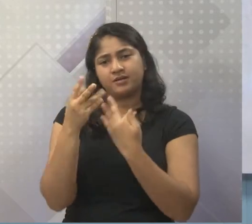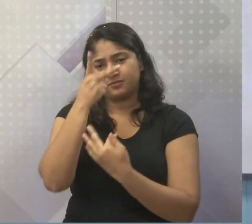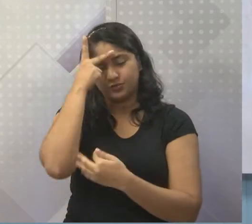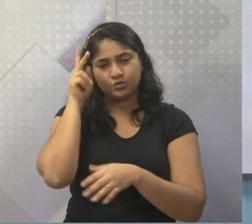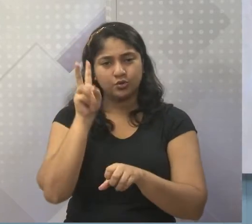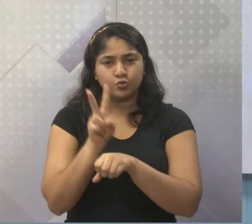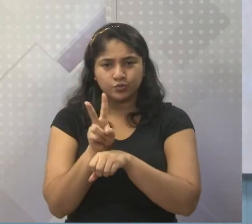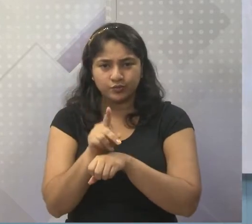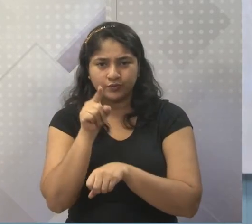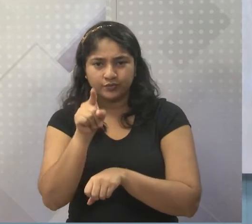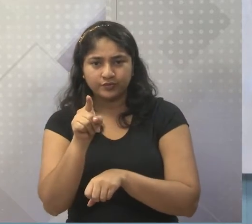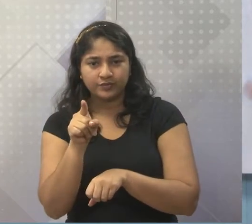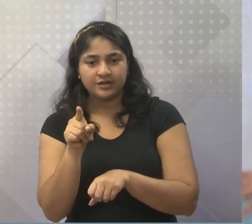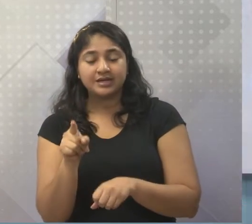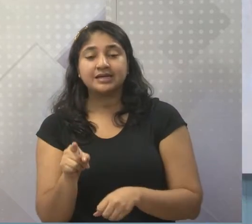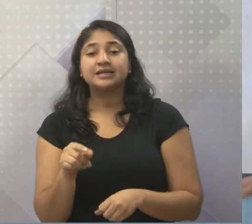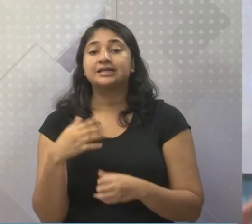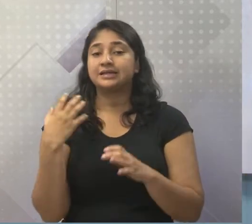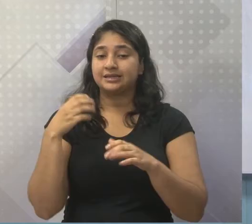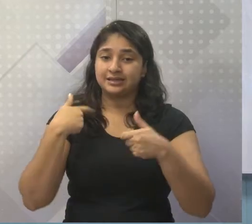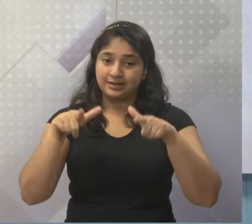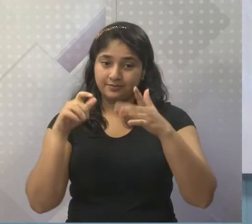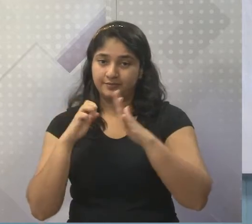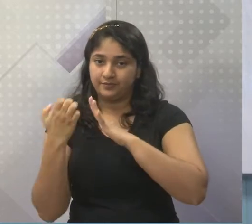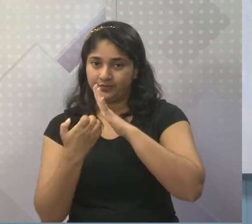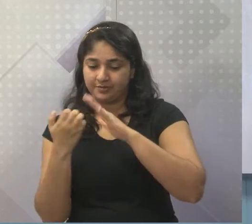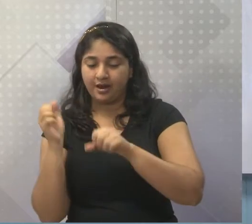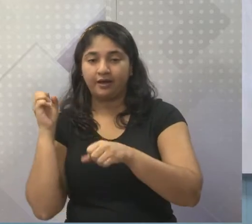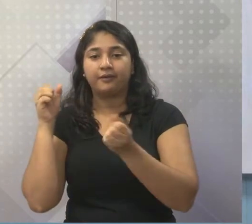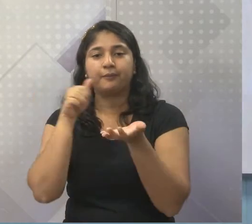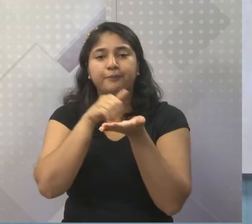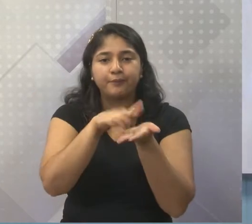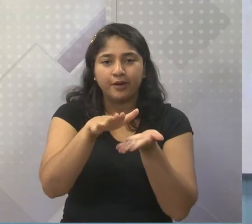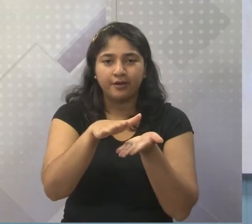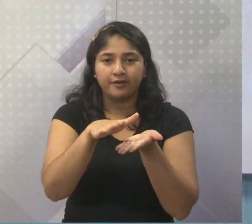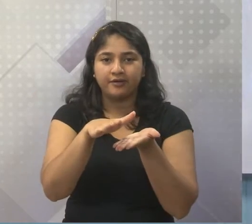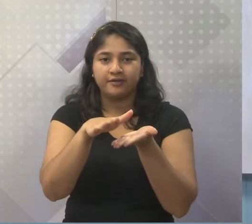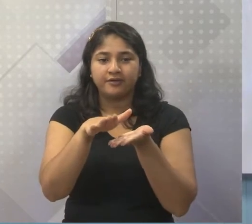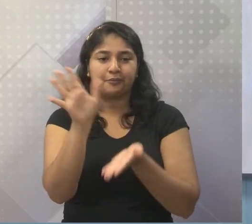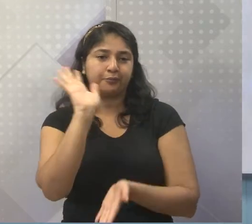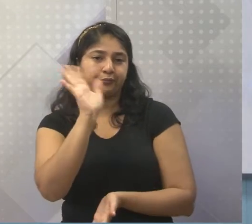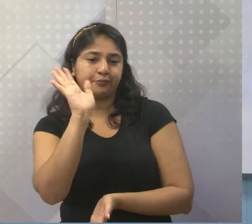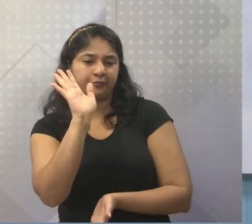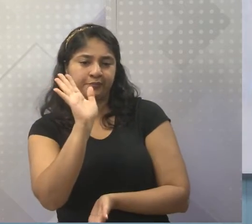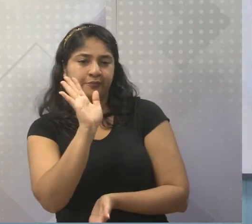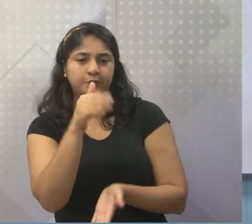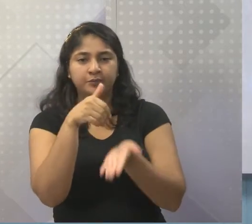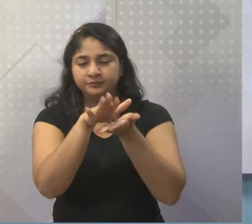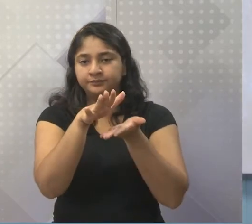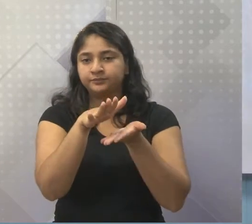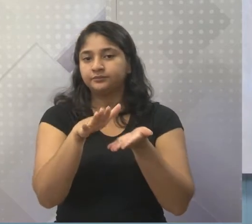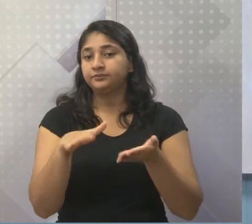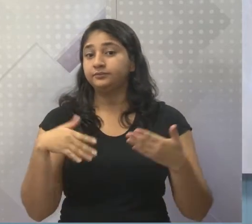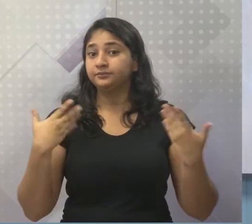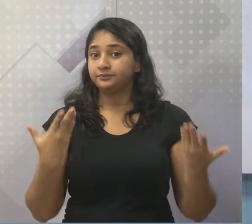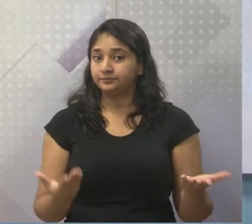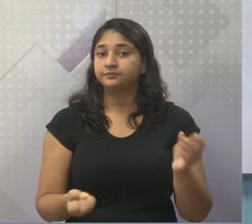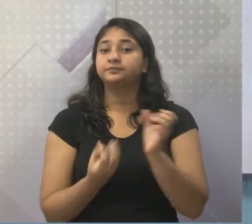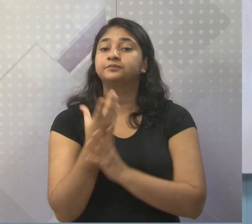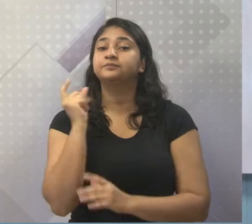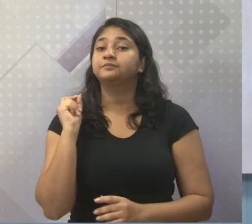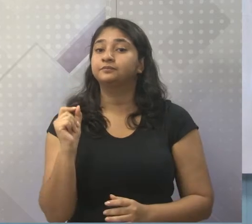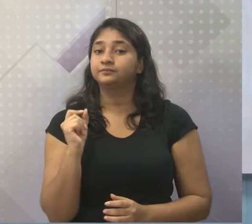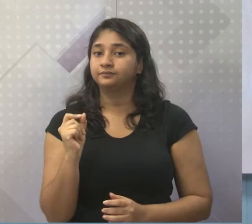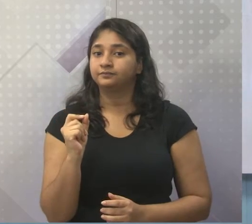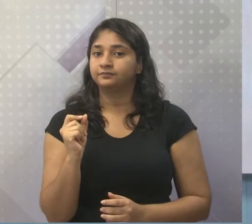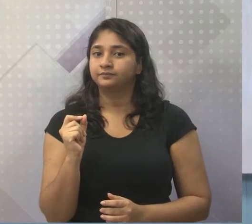você aí, e for demitido, né? Ó, a gente não precisa mais de você não, bye, tchau. O que acontece?